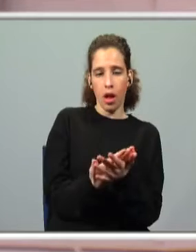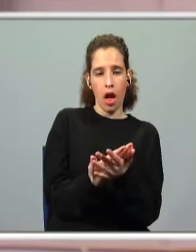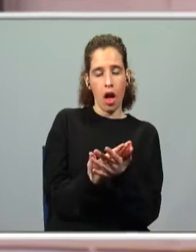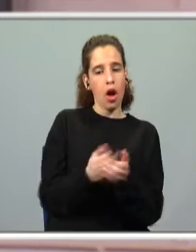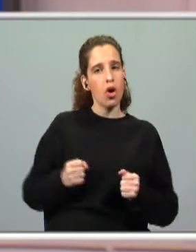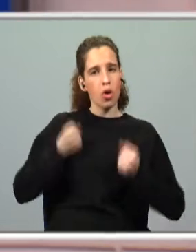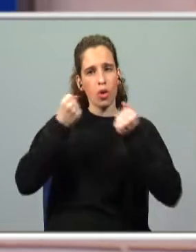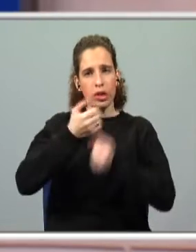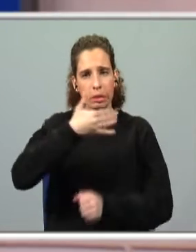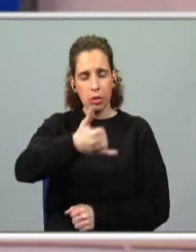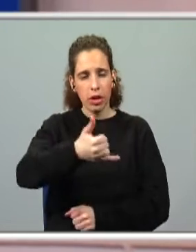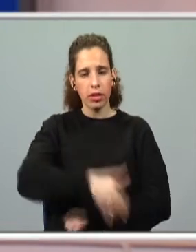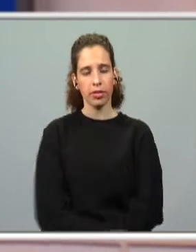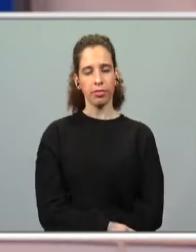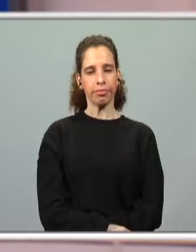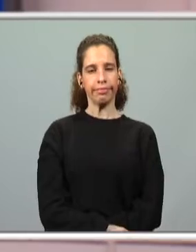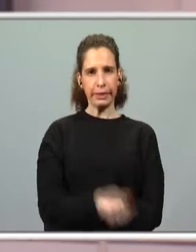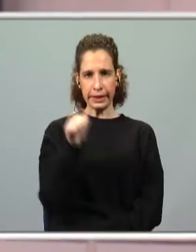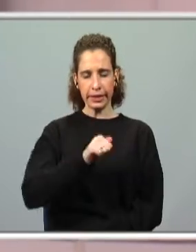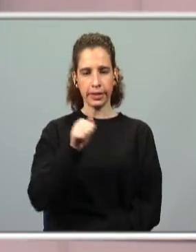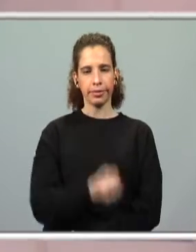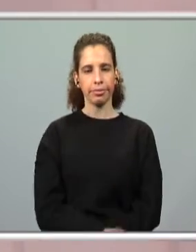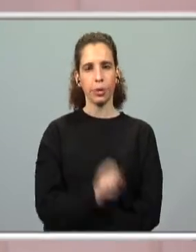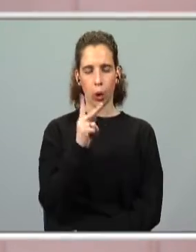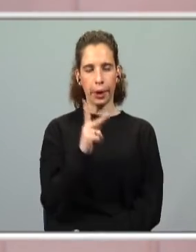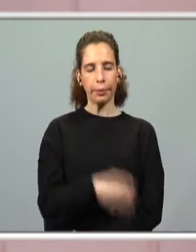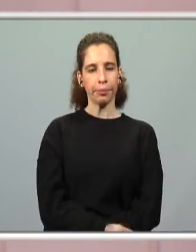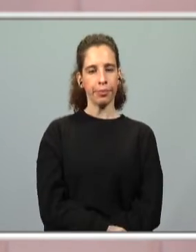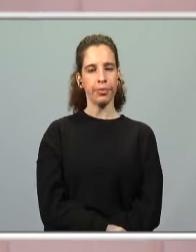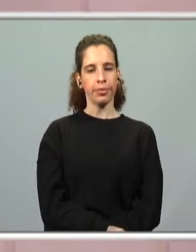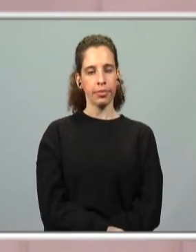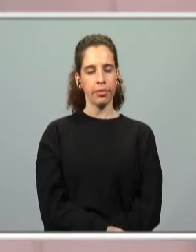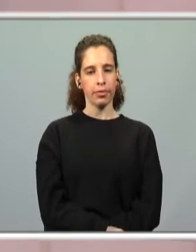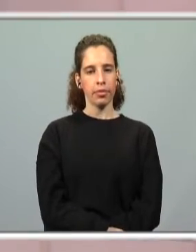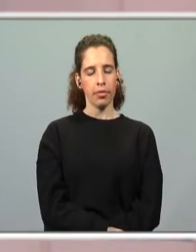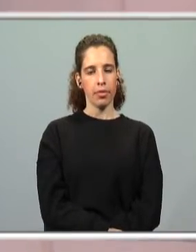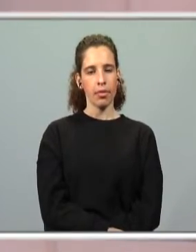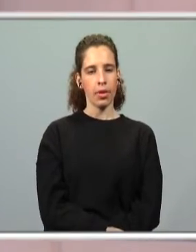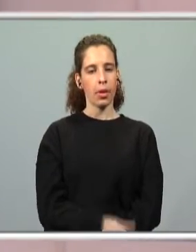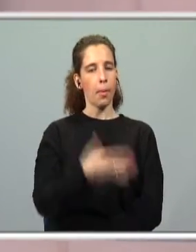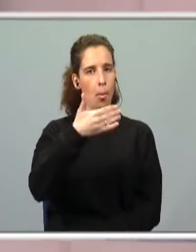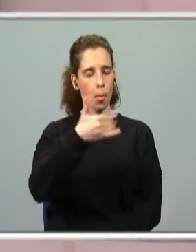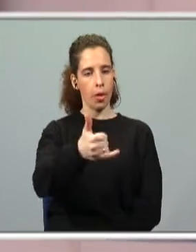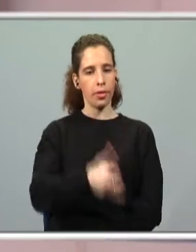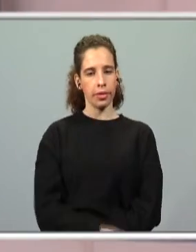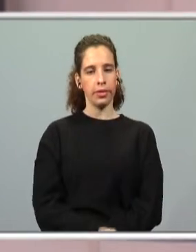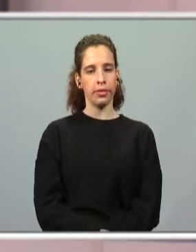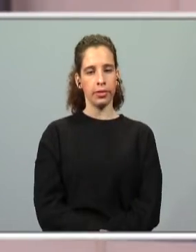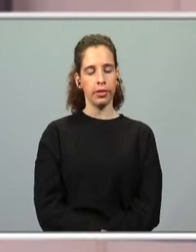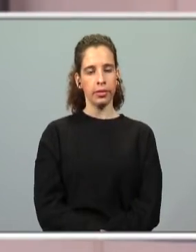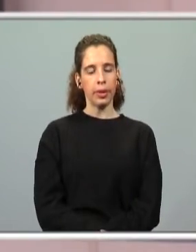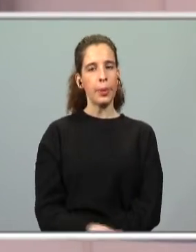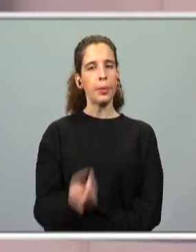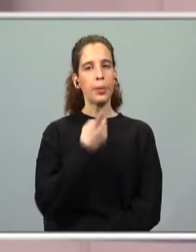vamos conseguir as próximas? Sim? Ok. Então, eu vou já passar para a próxima, para a